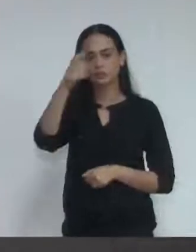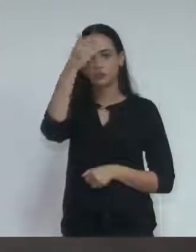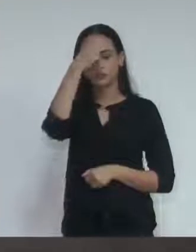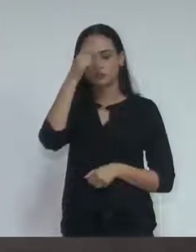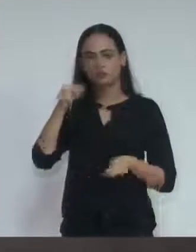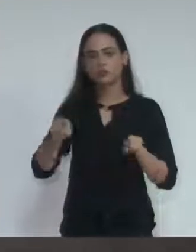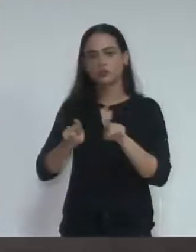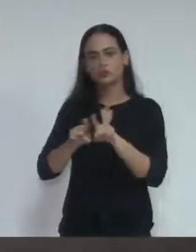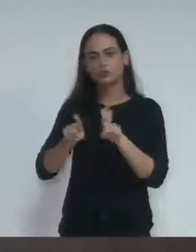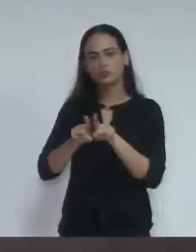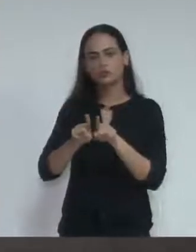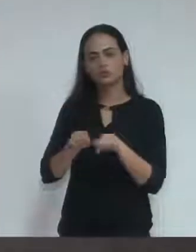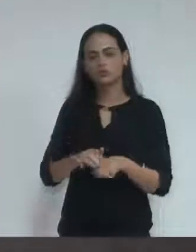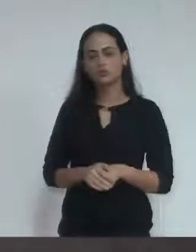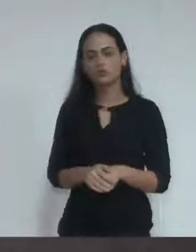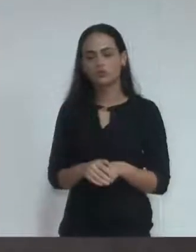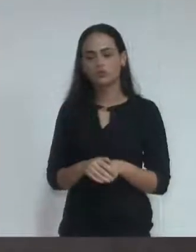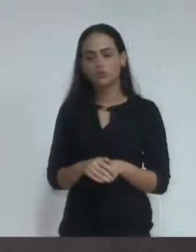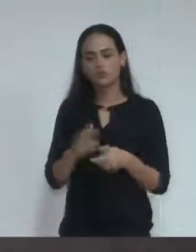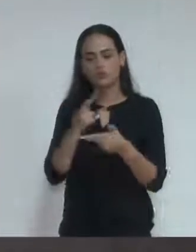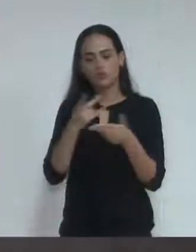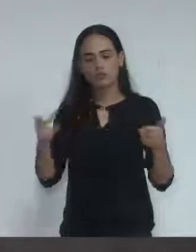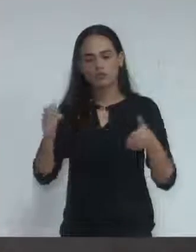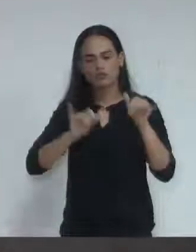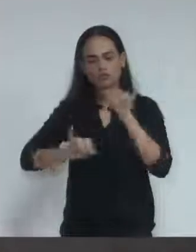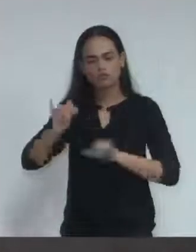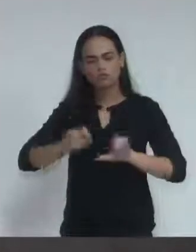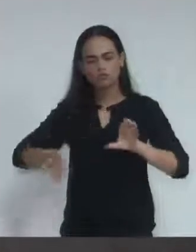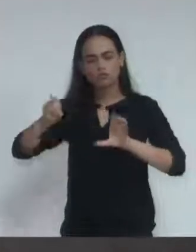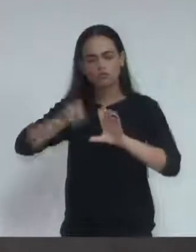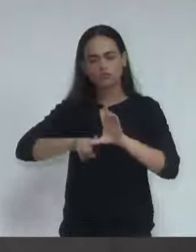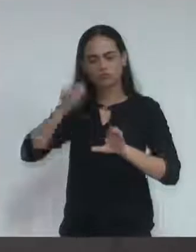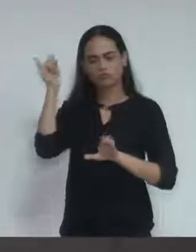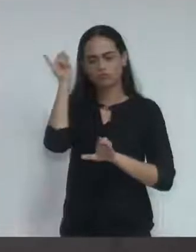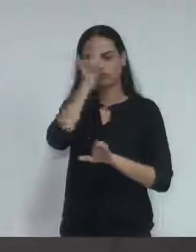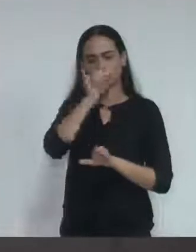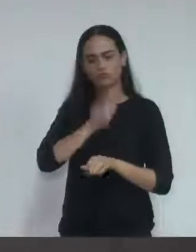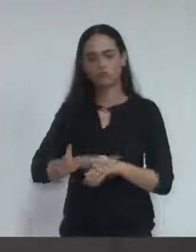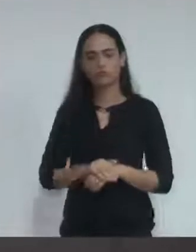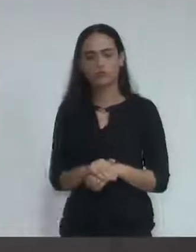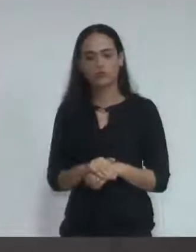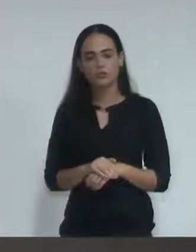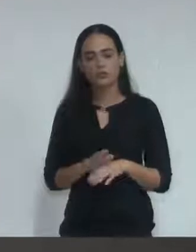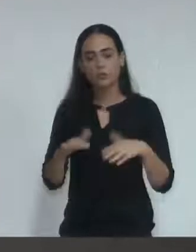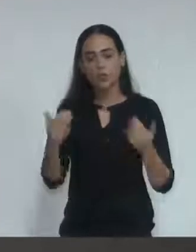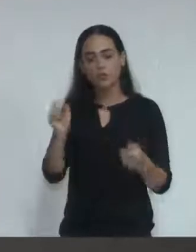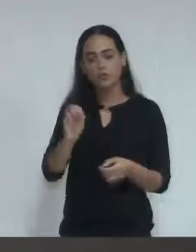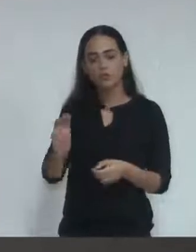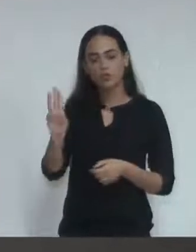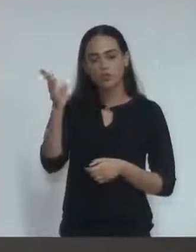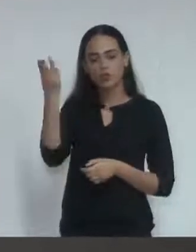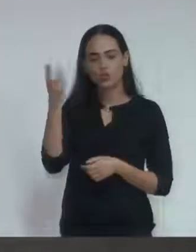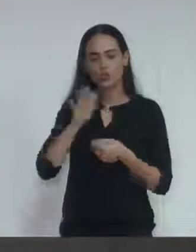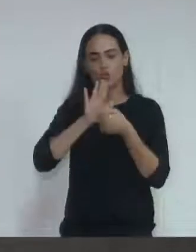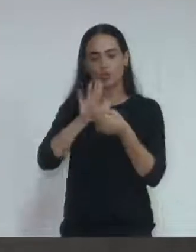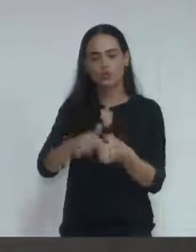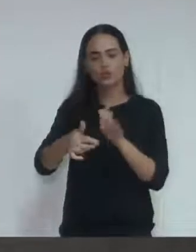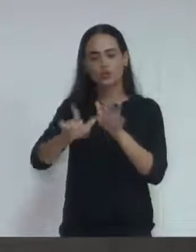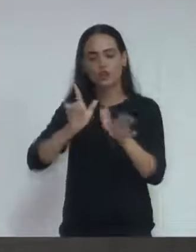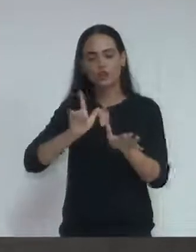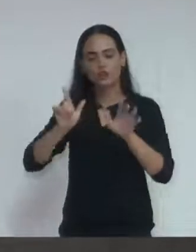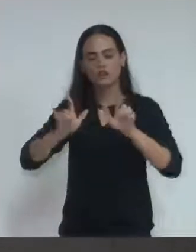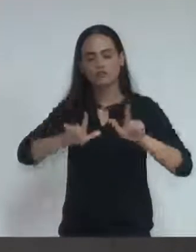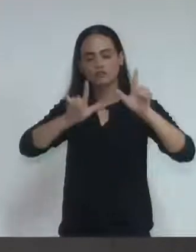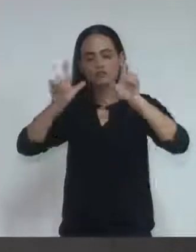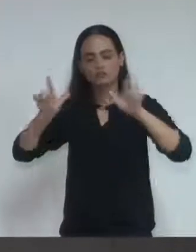de substâncias alucinógenas ou entorpecentes, na abertura de shows musicais com aglomeração de público no